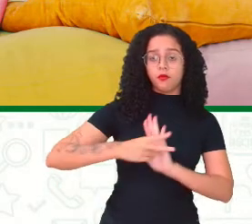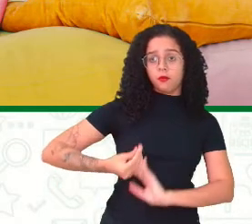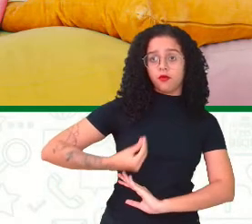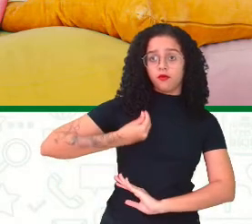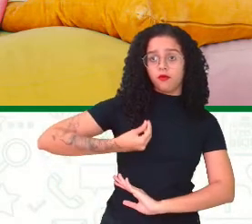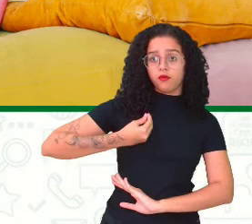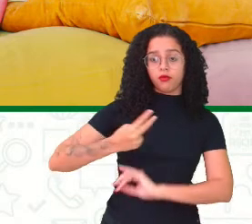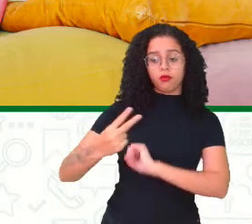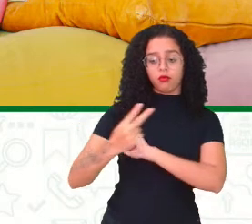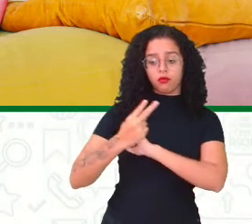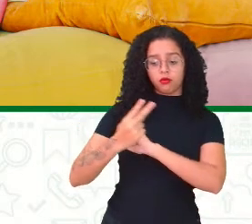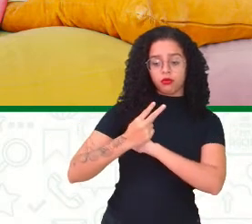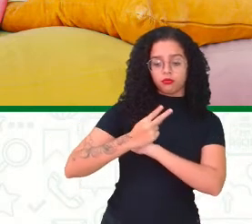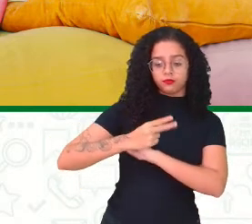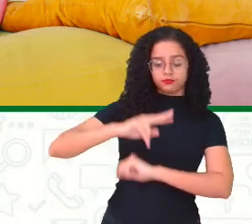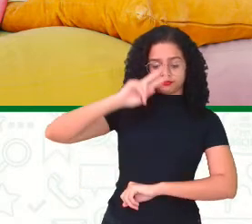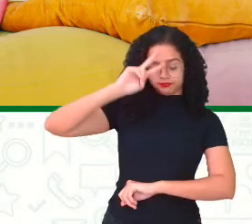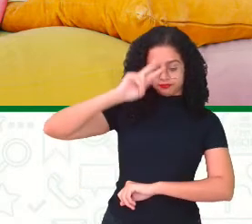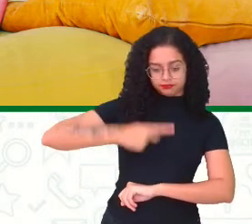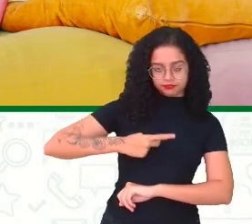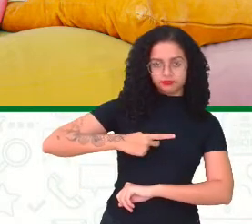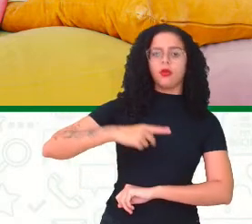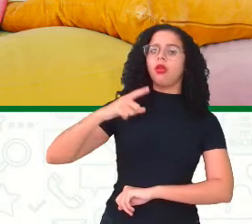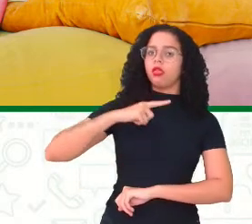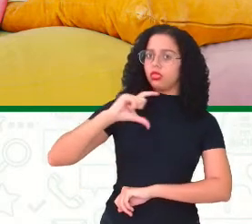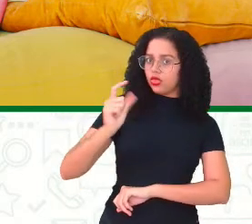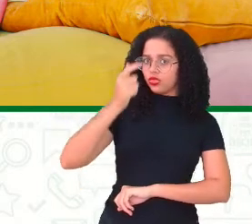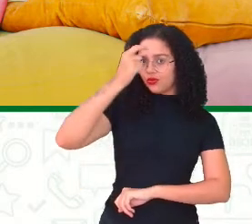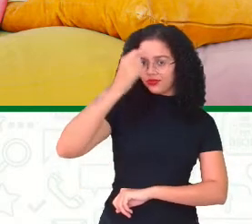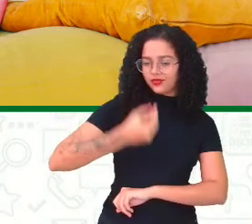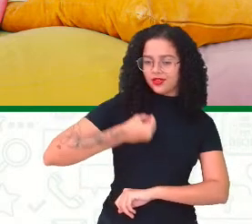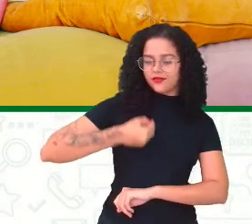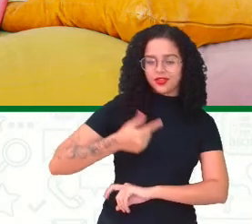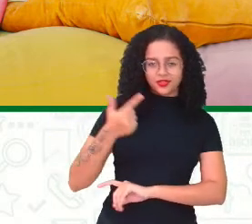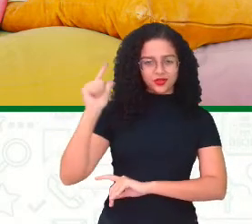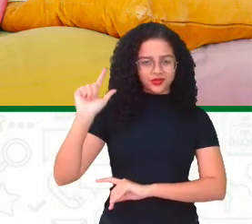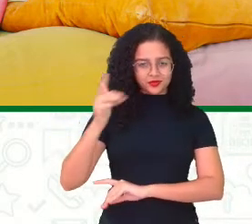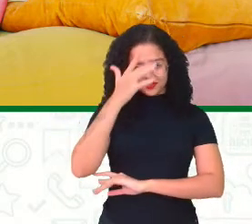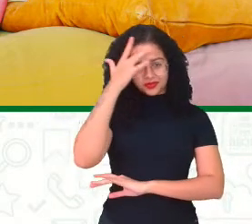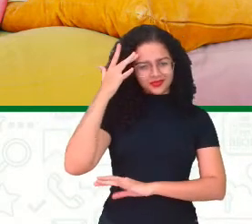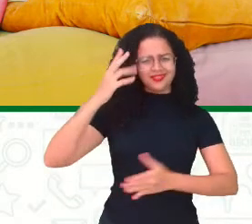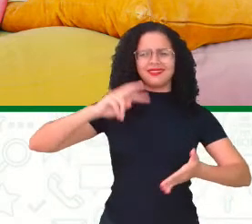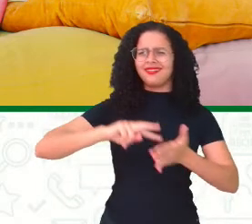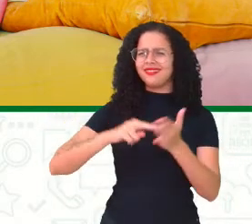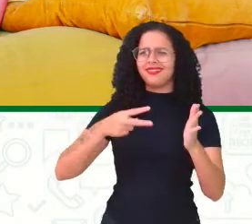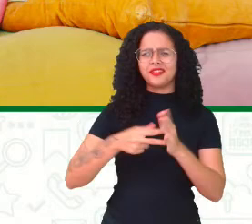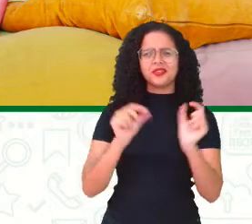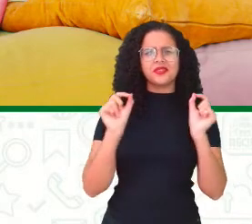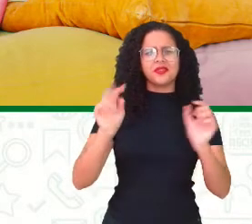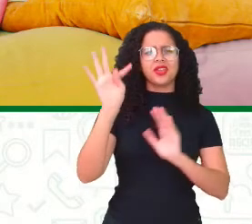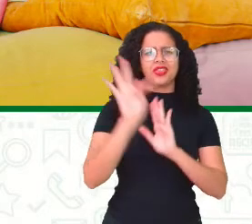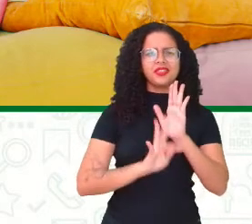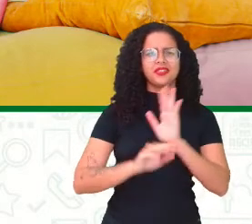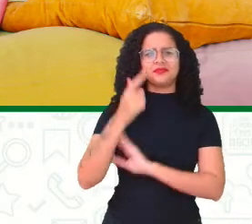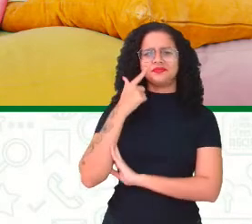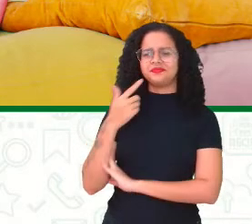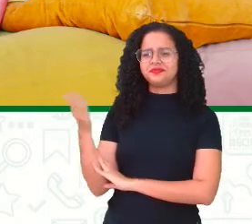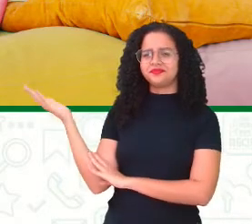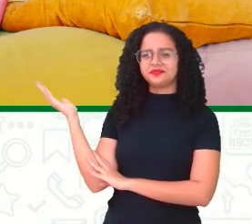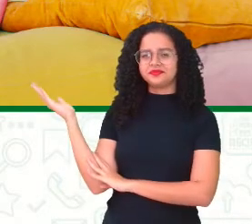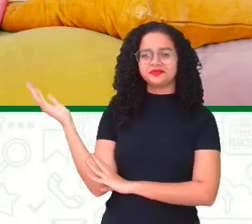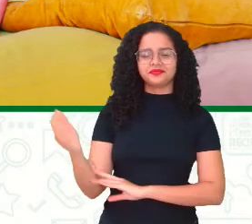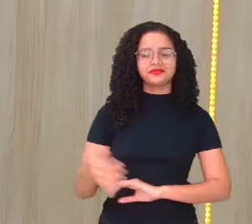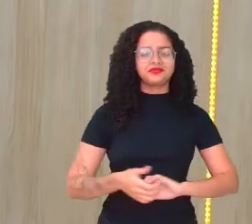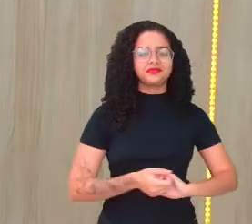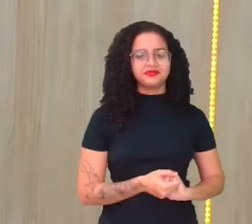O que isso quer dizer, né, pessoal? Quer dizer que